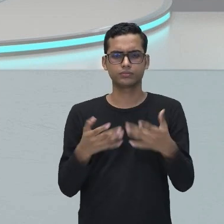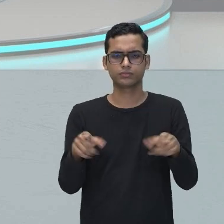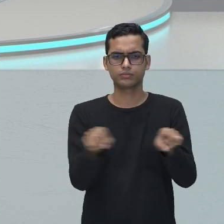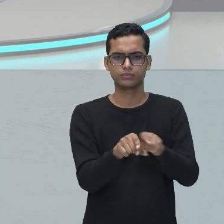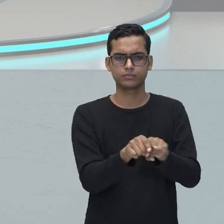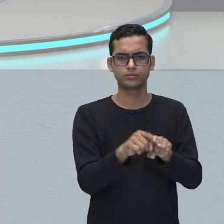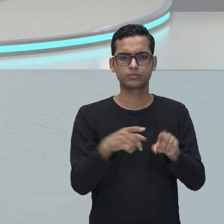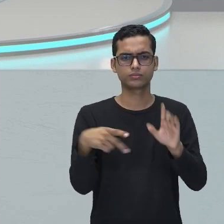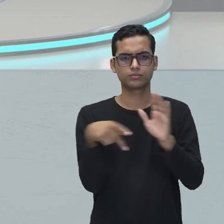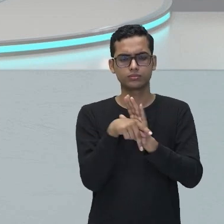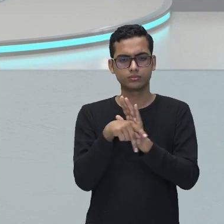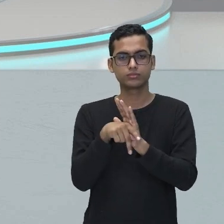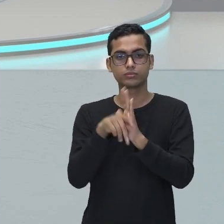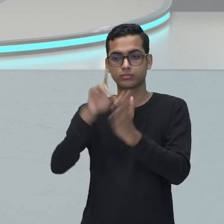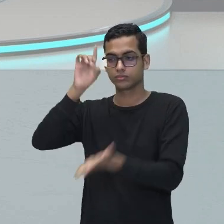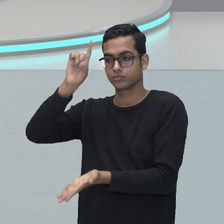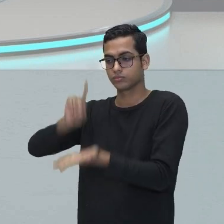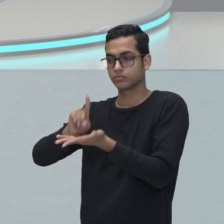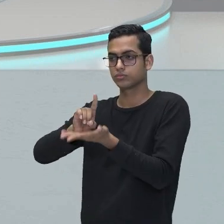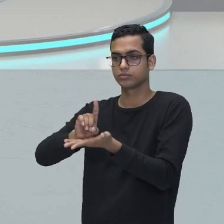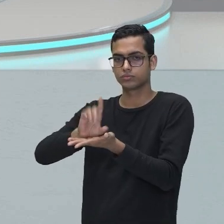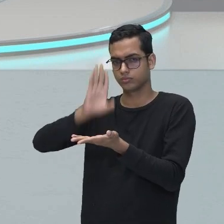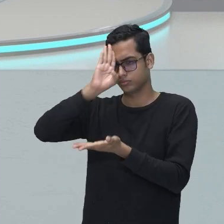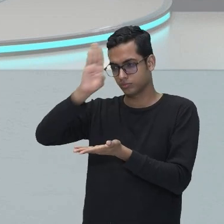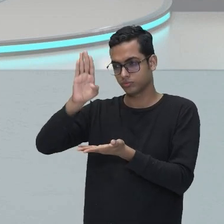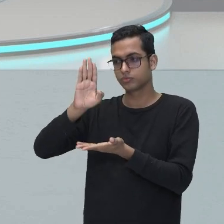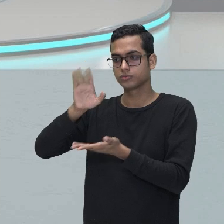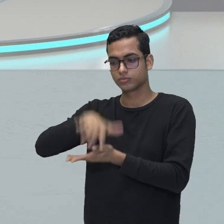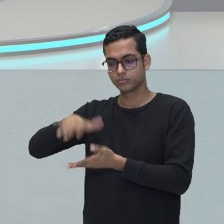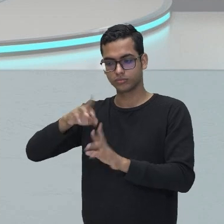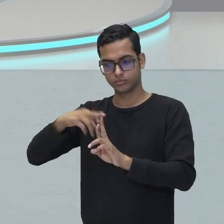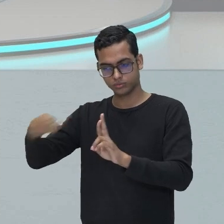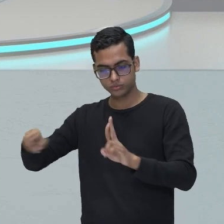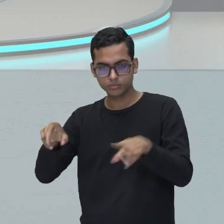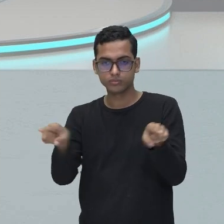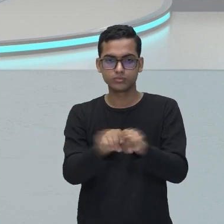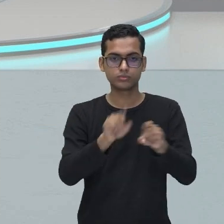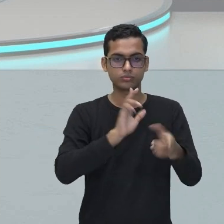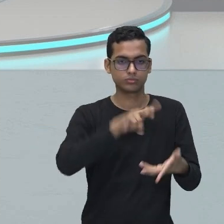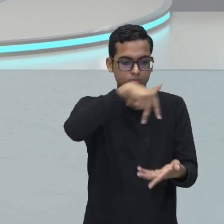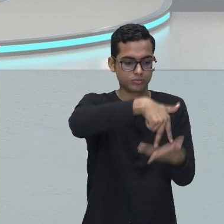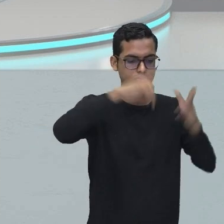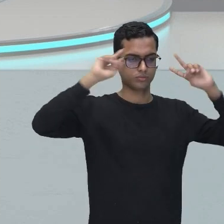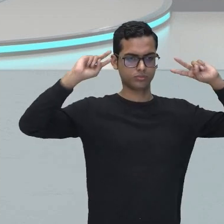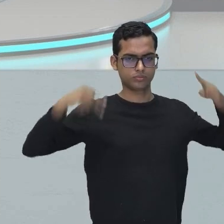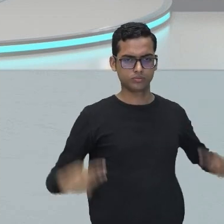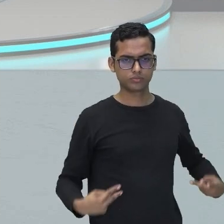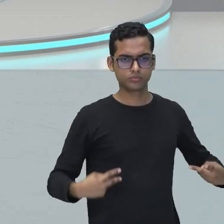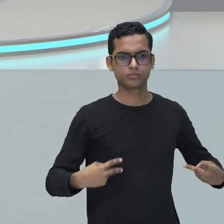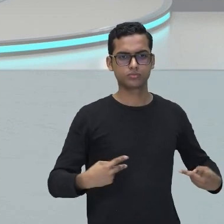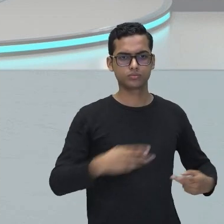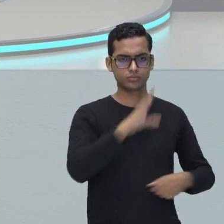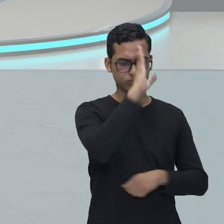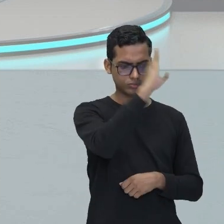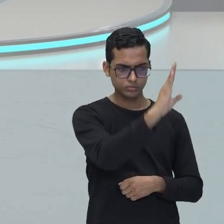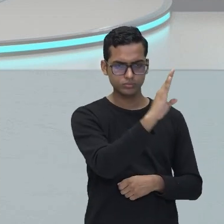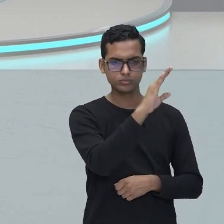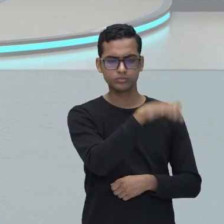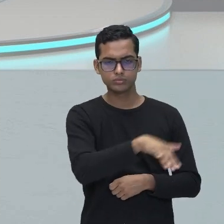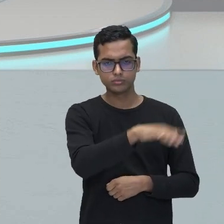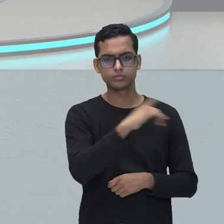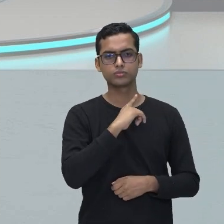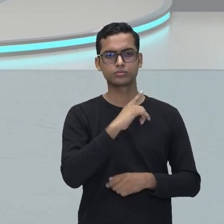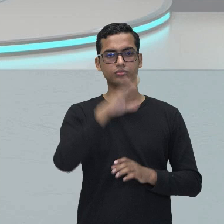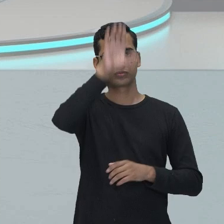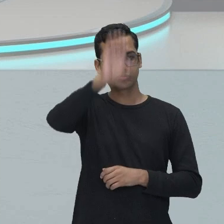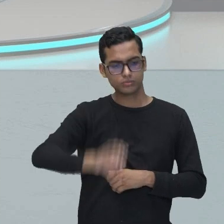no antropocentrismo, a igreja católica, a visão teocêntrica, vê como profano. Se não é